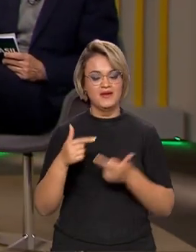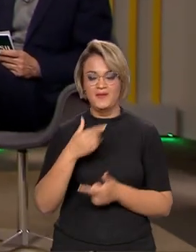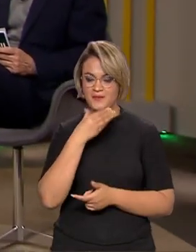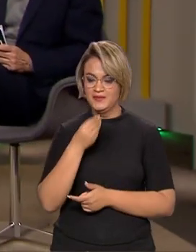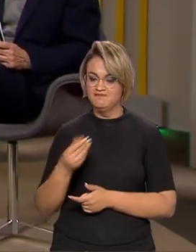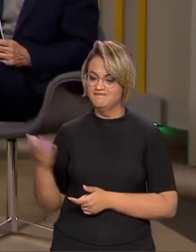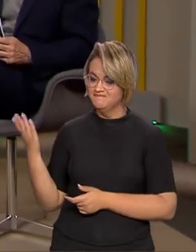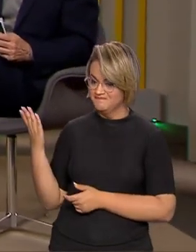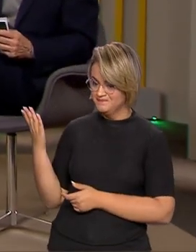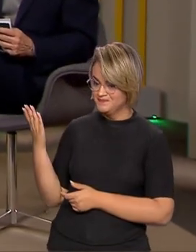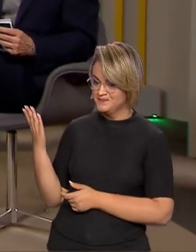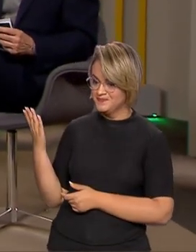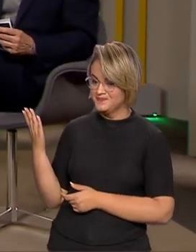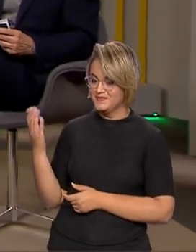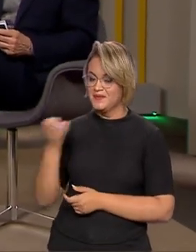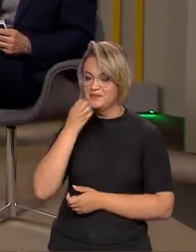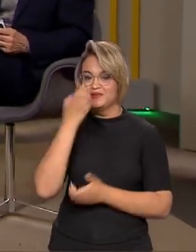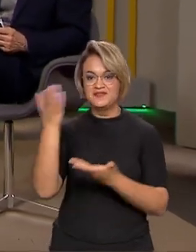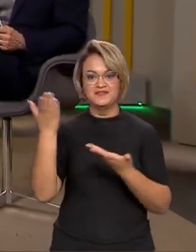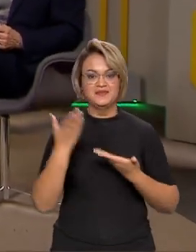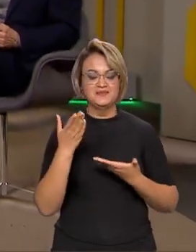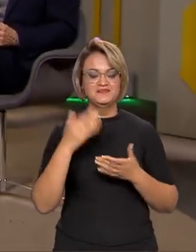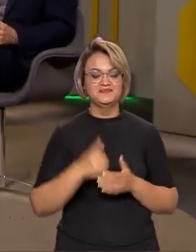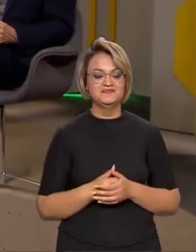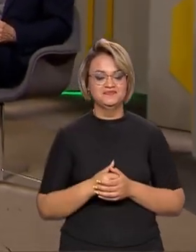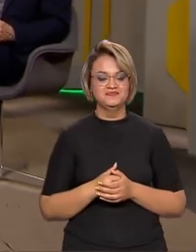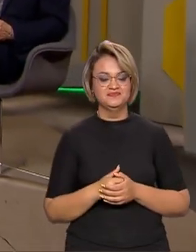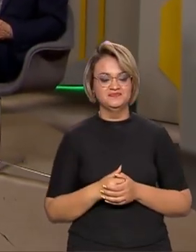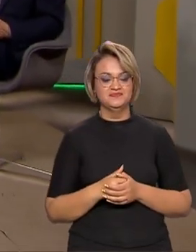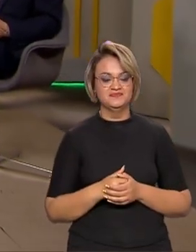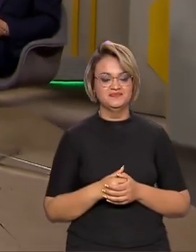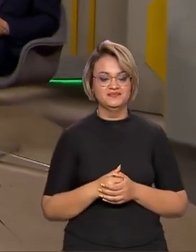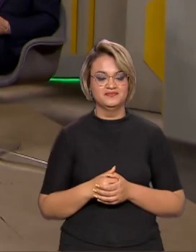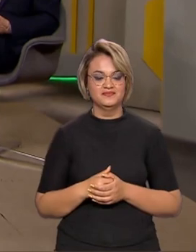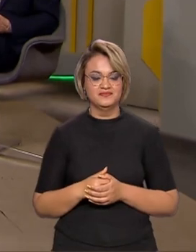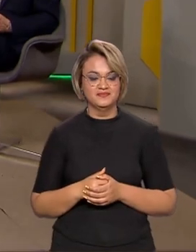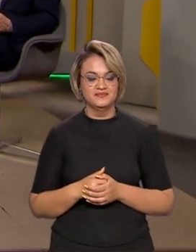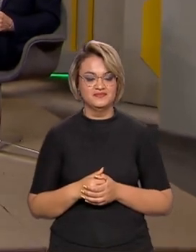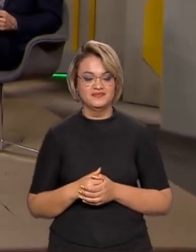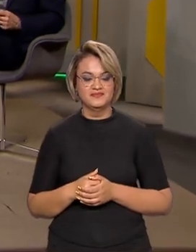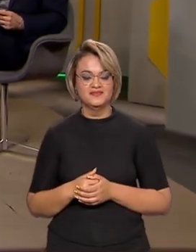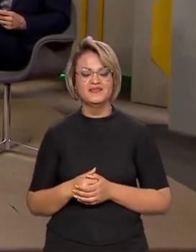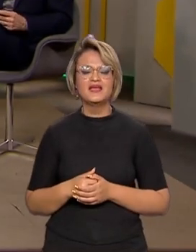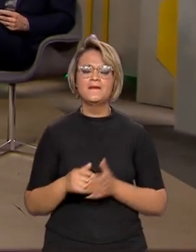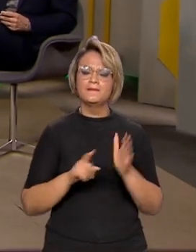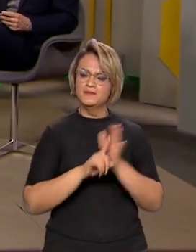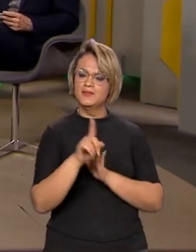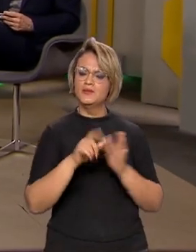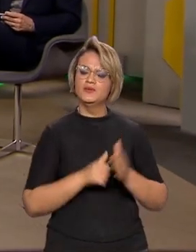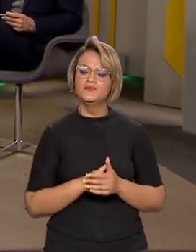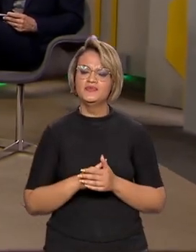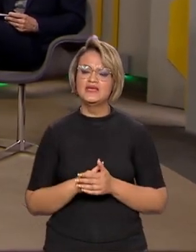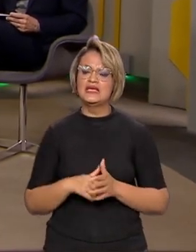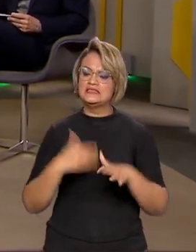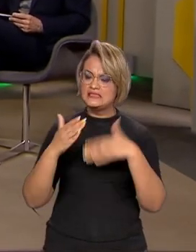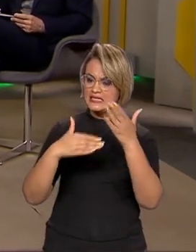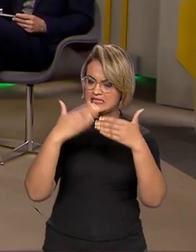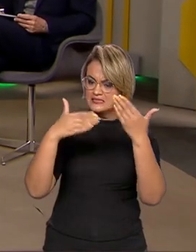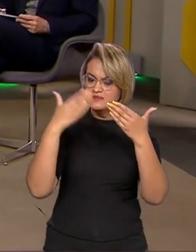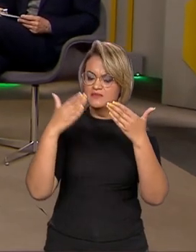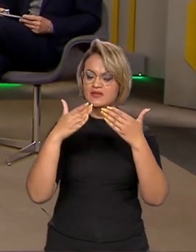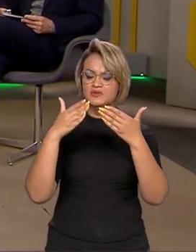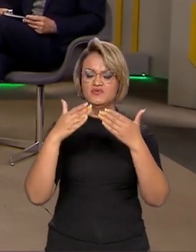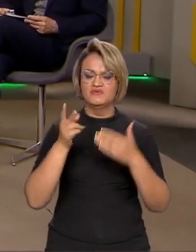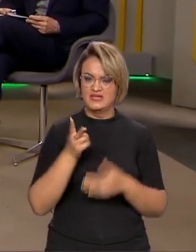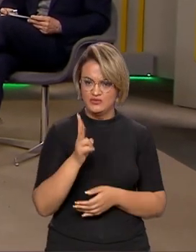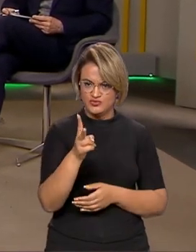vir aqui até o estúdio. Bem-vindo, ministro. Bom, eu começo perguntando, ministro, essa tendência de crescimento, ela veio para